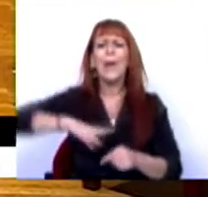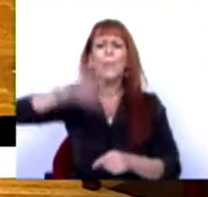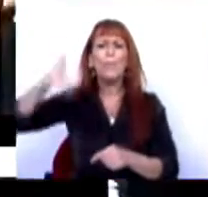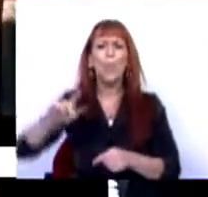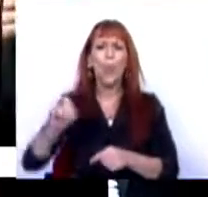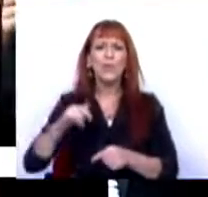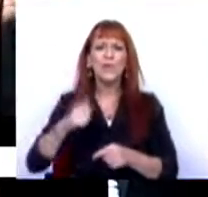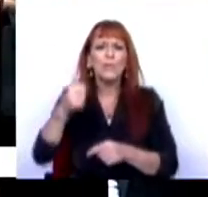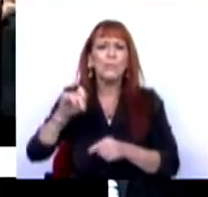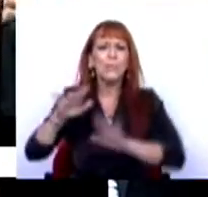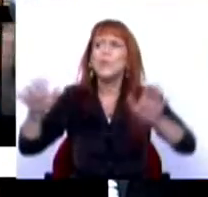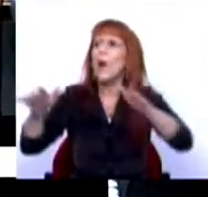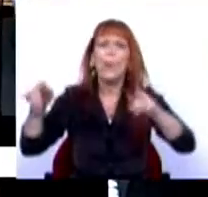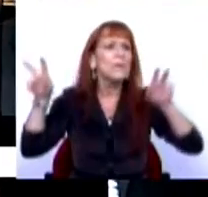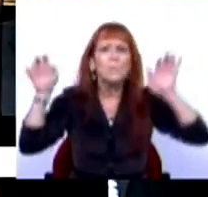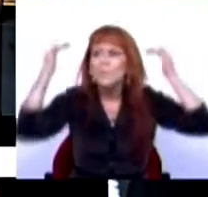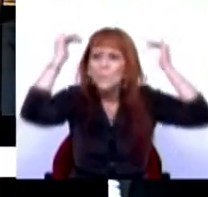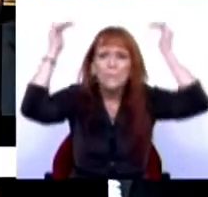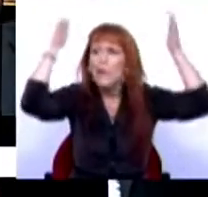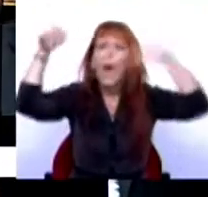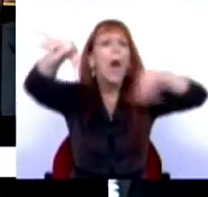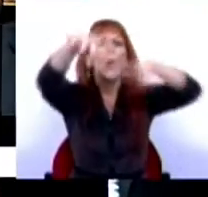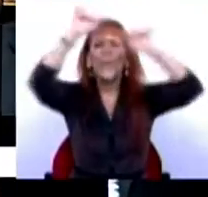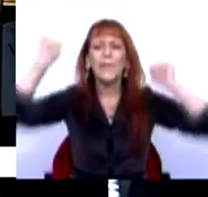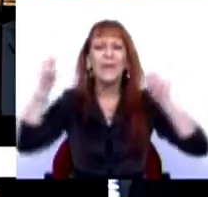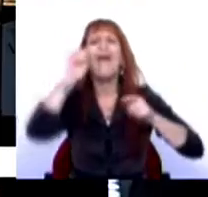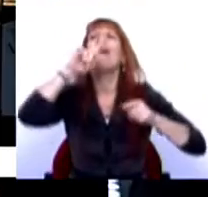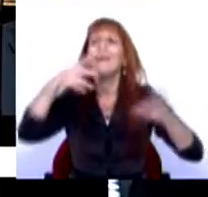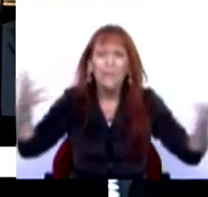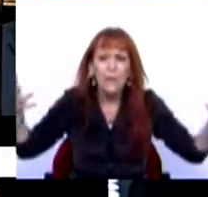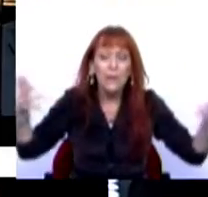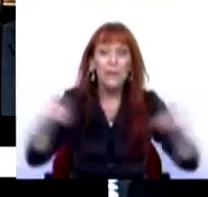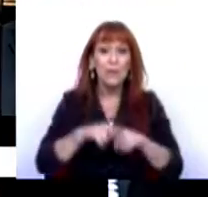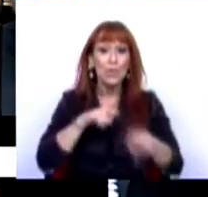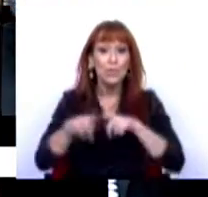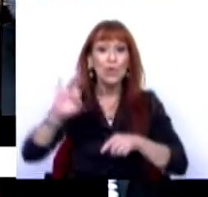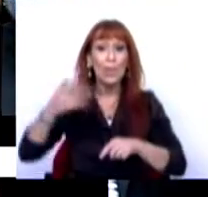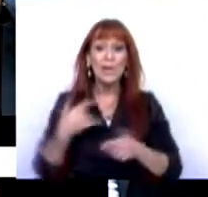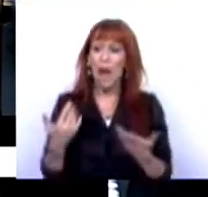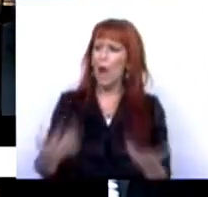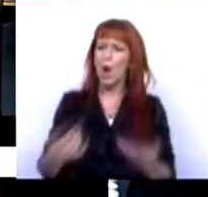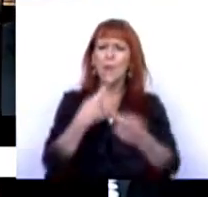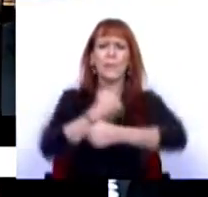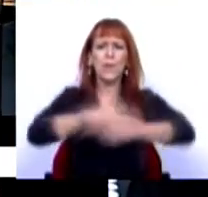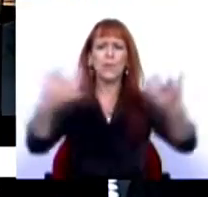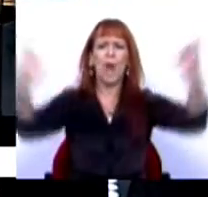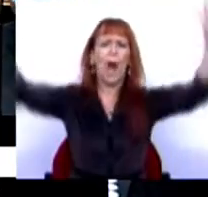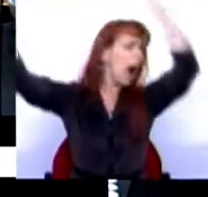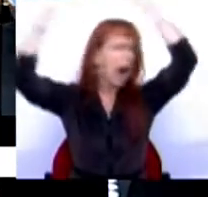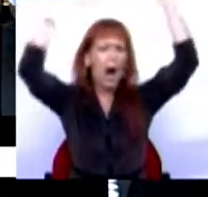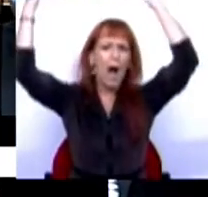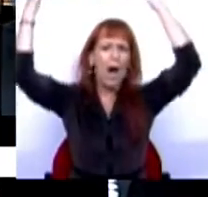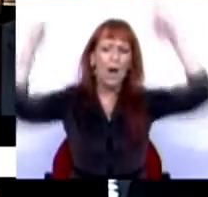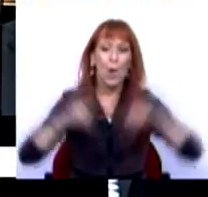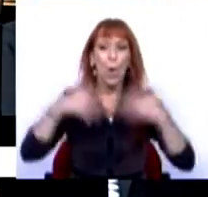e Boticas, ó, onde é que os ouviram? Onde é que eles estavam? Quem eram? Esses deputados o PSD que vêm agora abrir os braços e